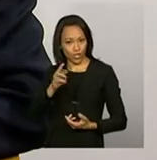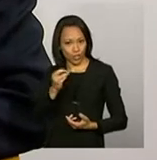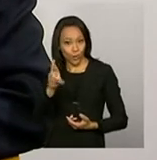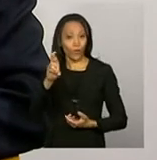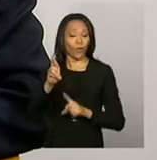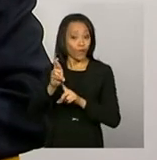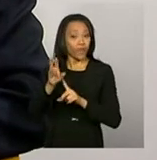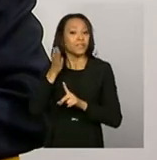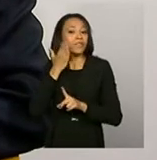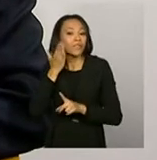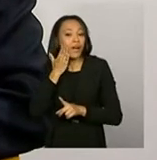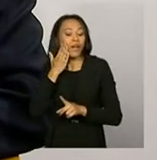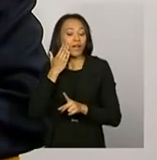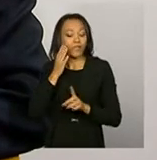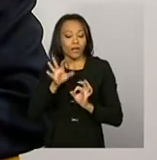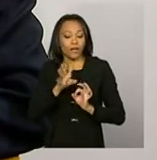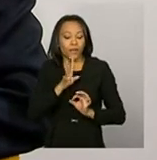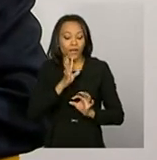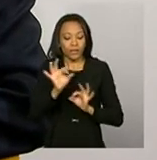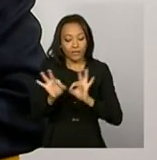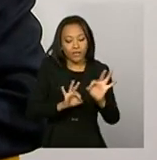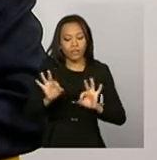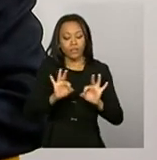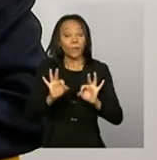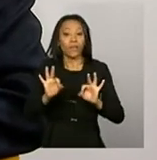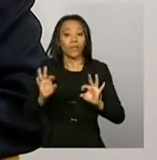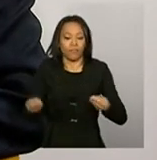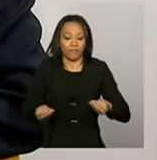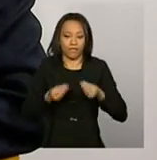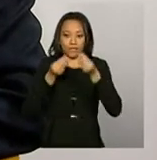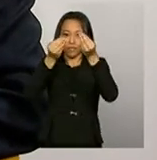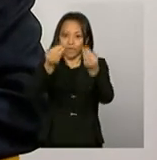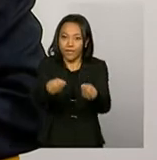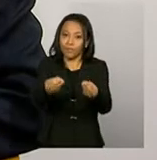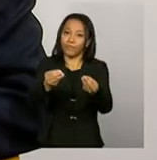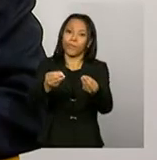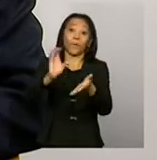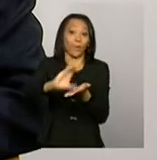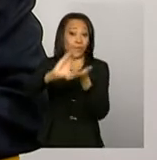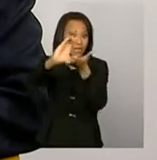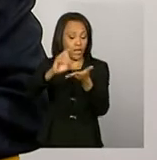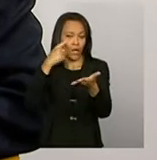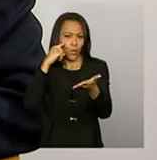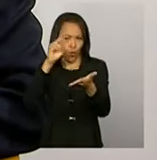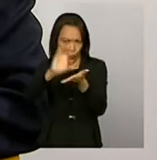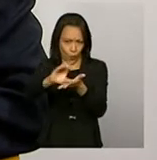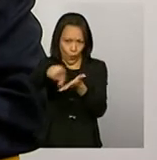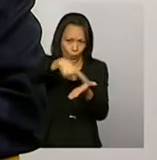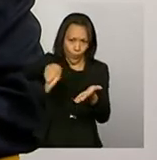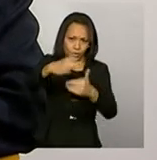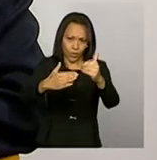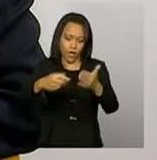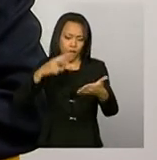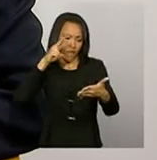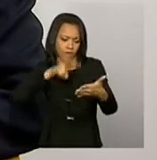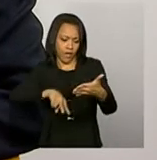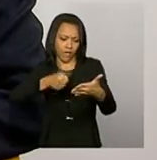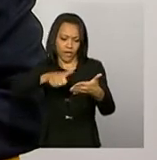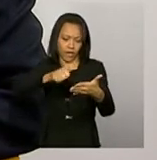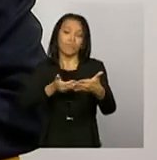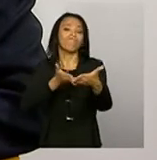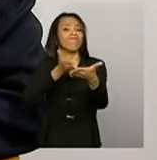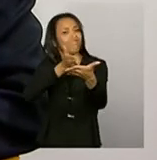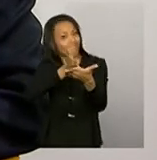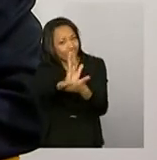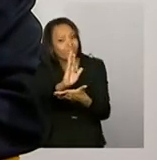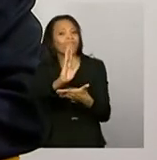planejamento ao Conselho para aprovação e, consequentemente, colocação desse planejamento do plano de